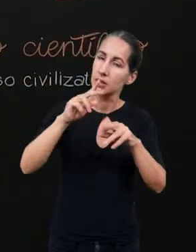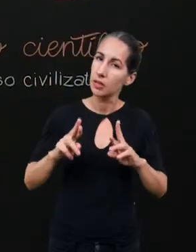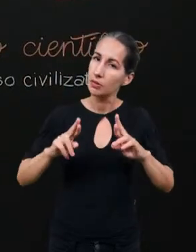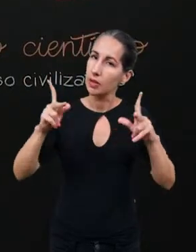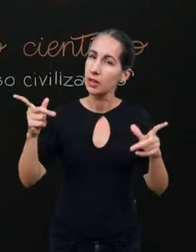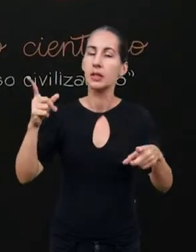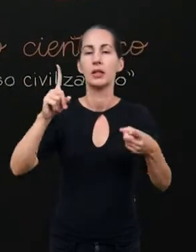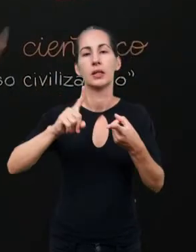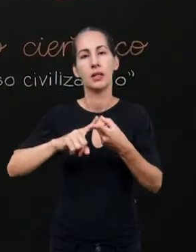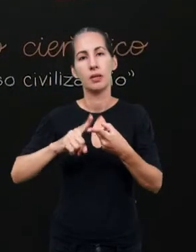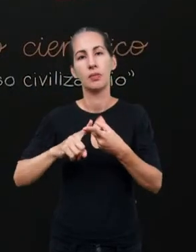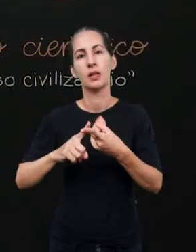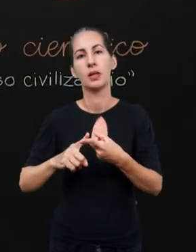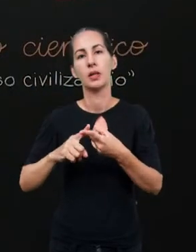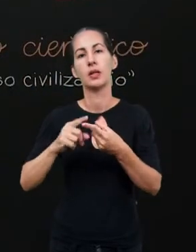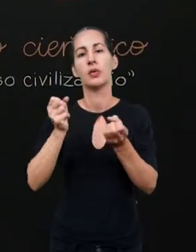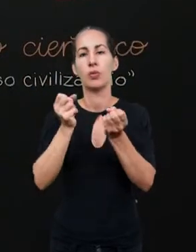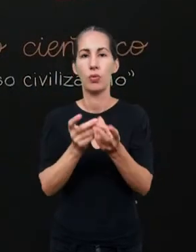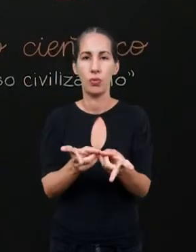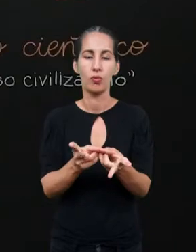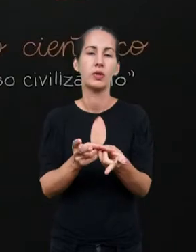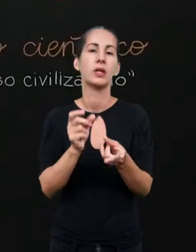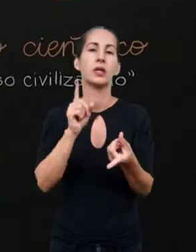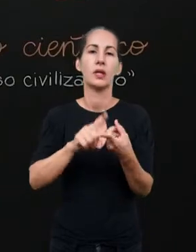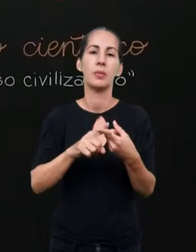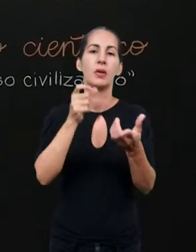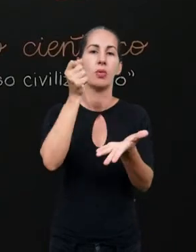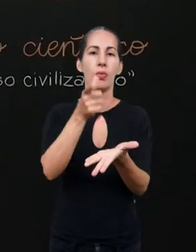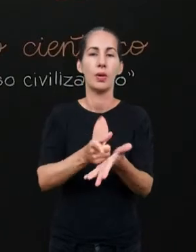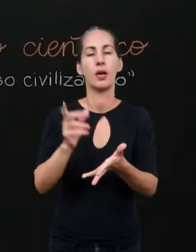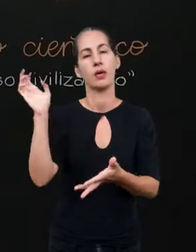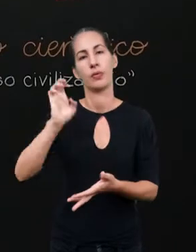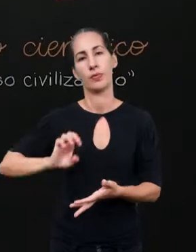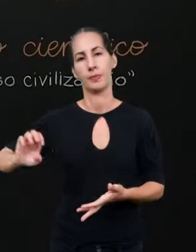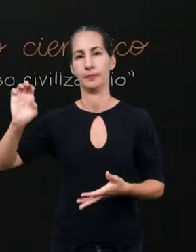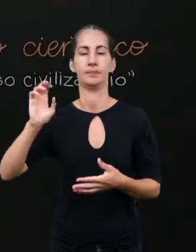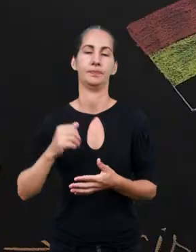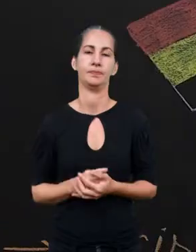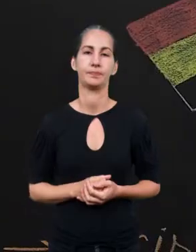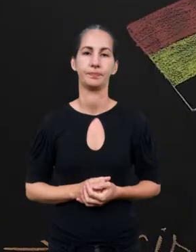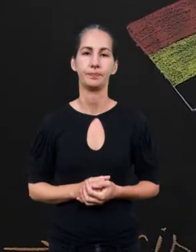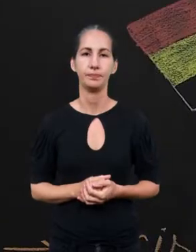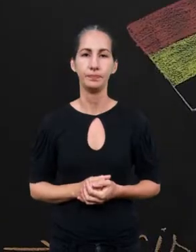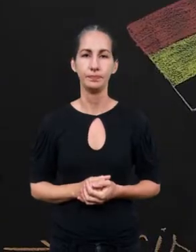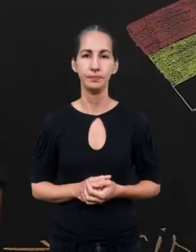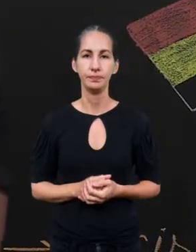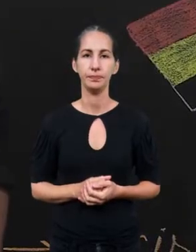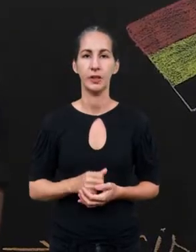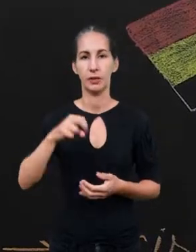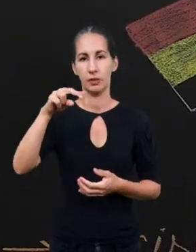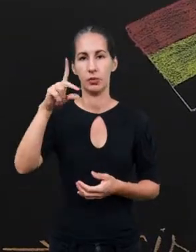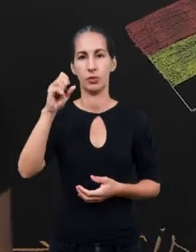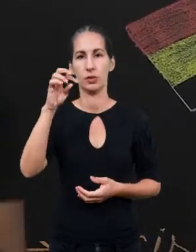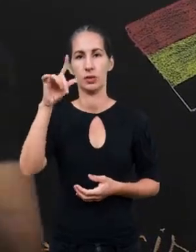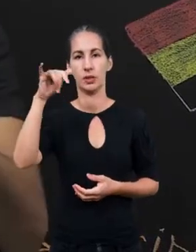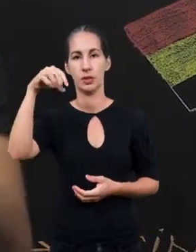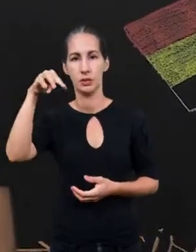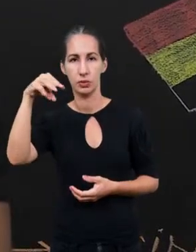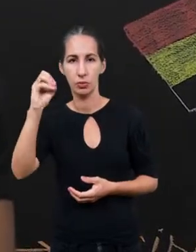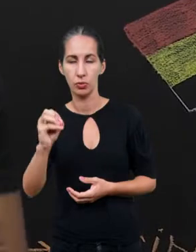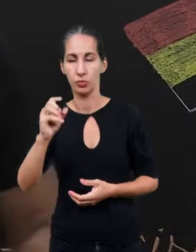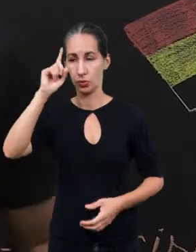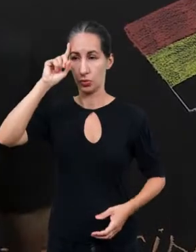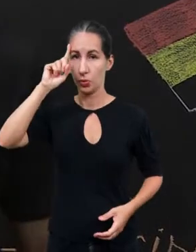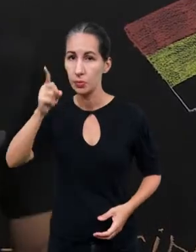vão ser consumidores dos produtos europeus. Este neocolonialismo é uma forma de